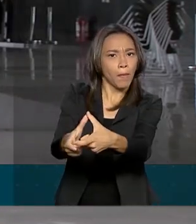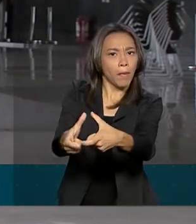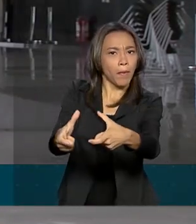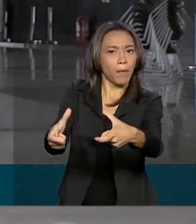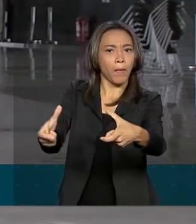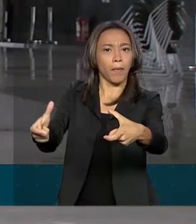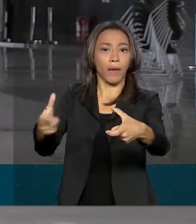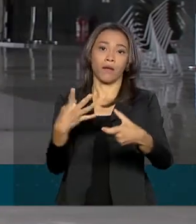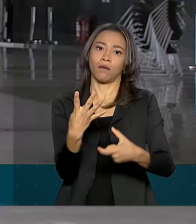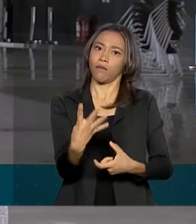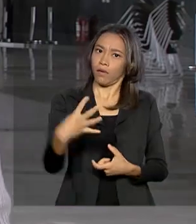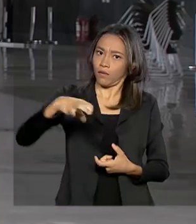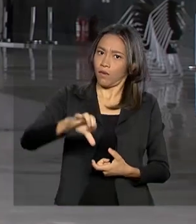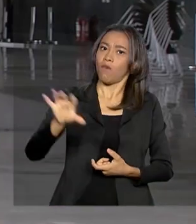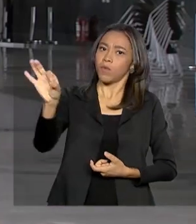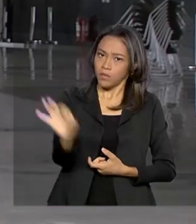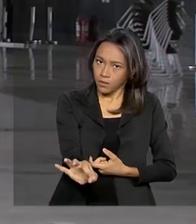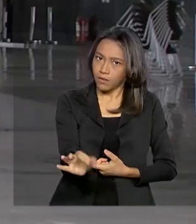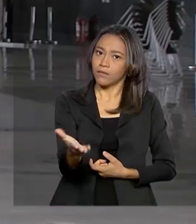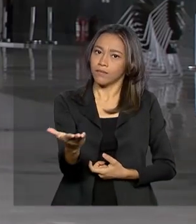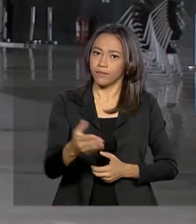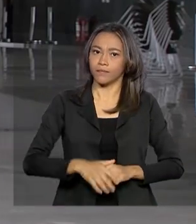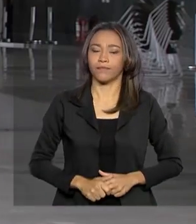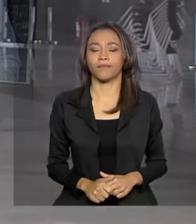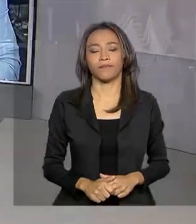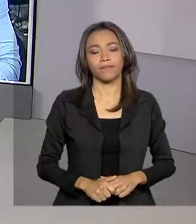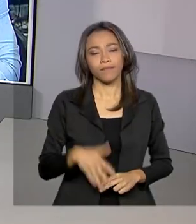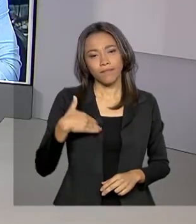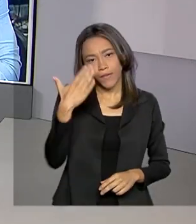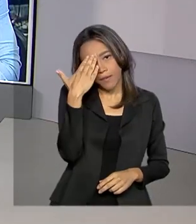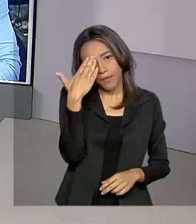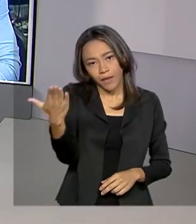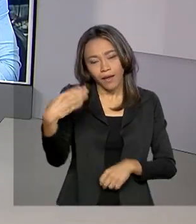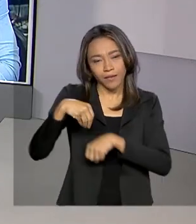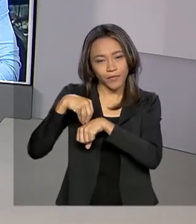49%. Renata, voltamos com você. Obrigada, Luana, pelas suas informações.